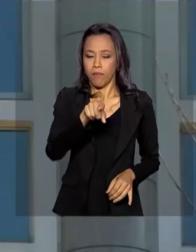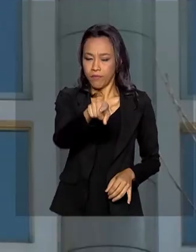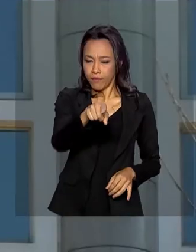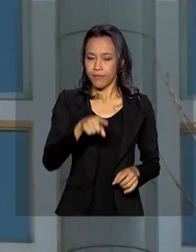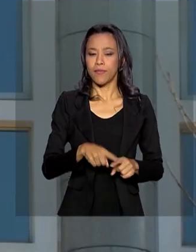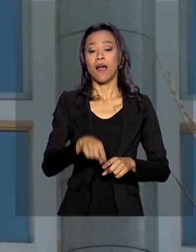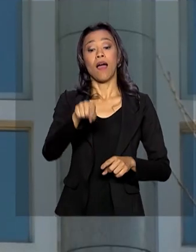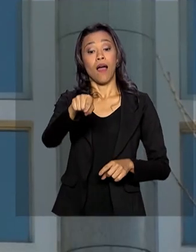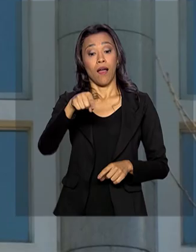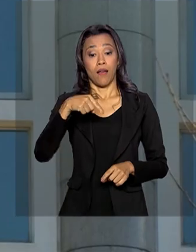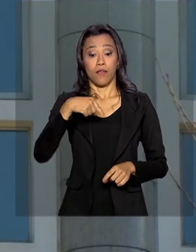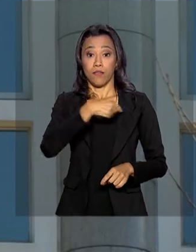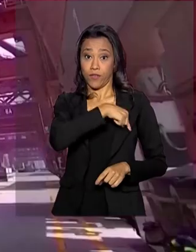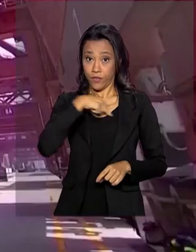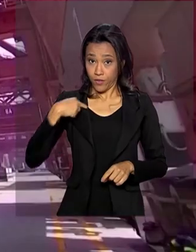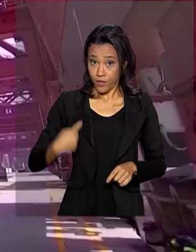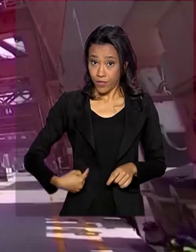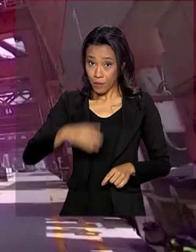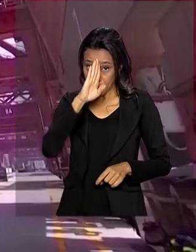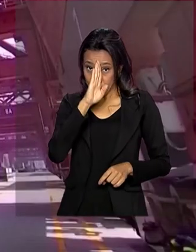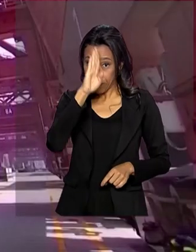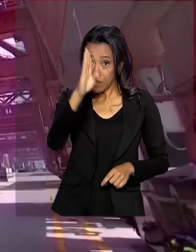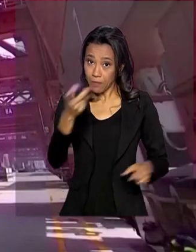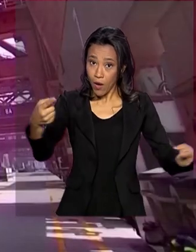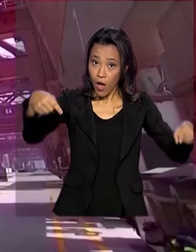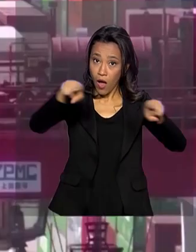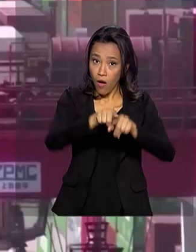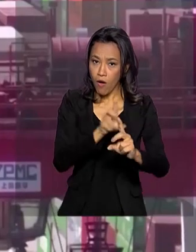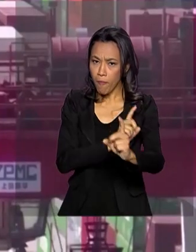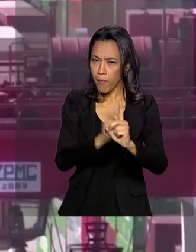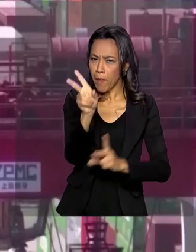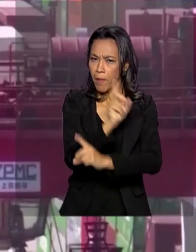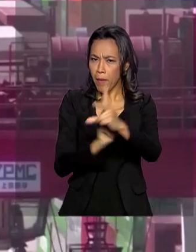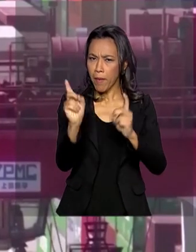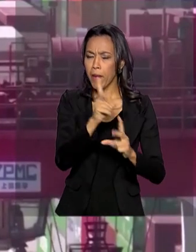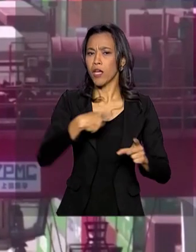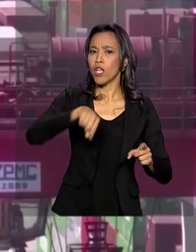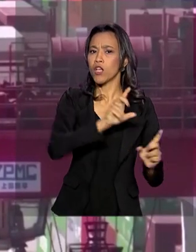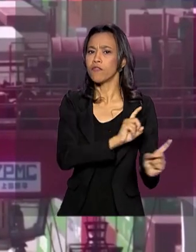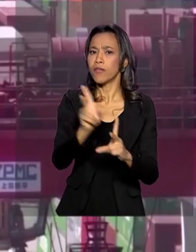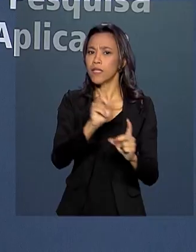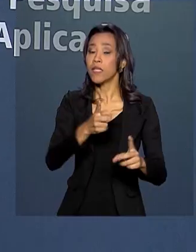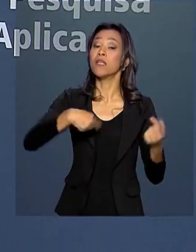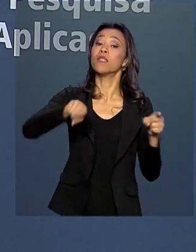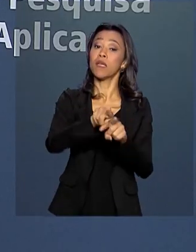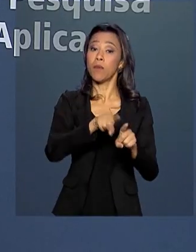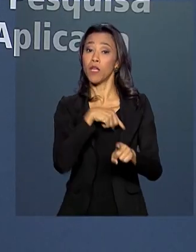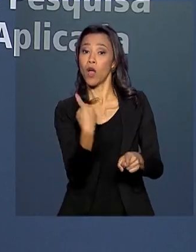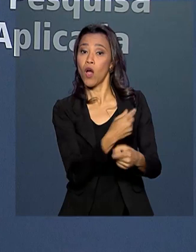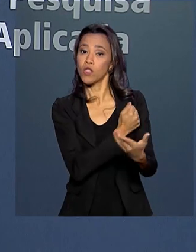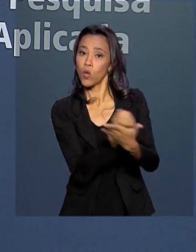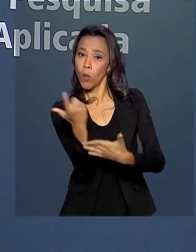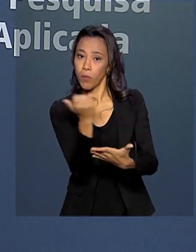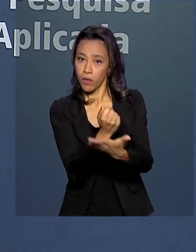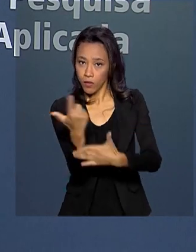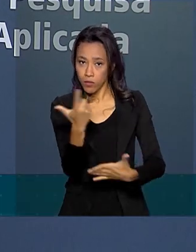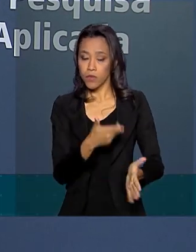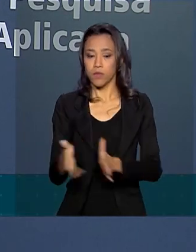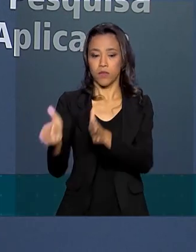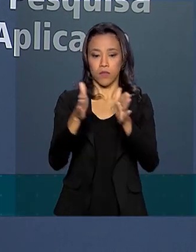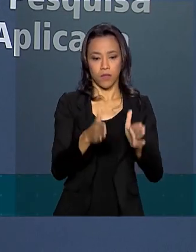principal parceiro comercial, o primeiro para quem vendemos e o primeiro de quem compramos. A relação da China com os demais